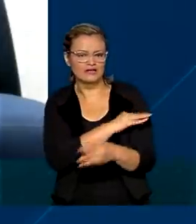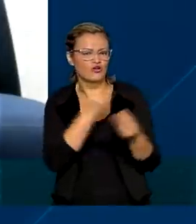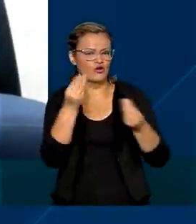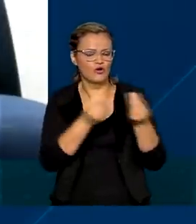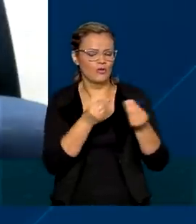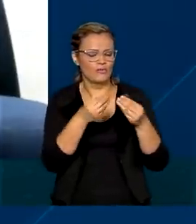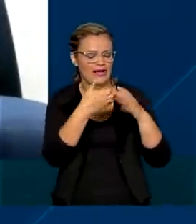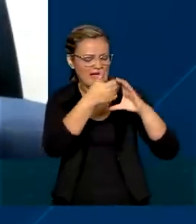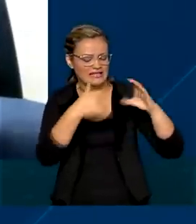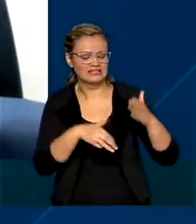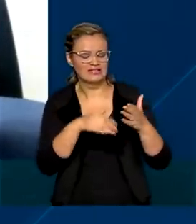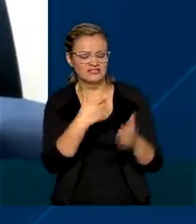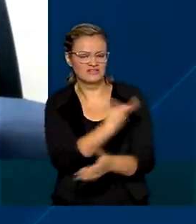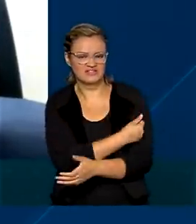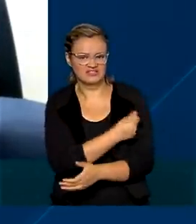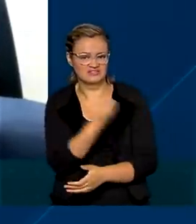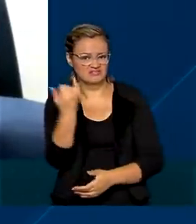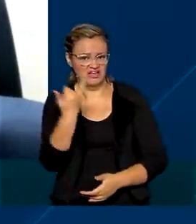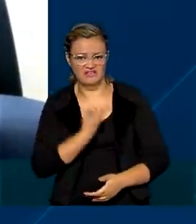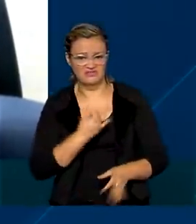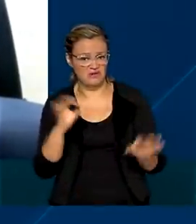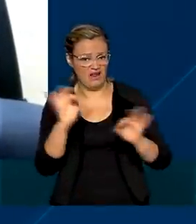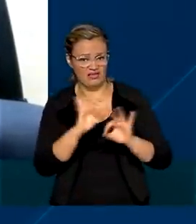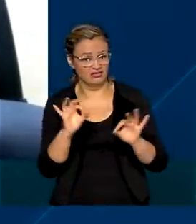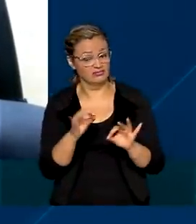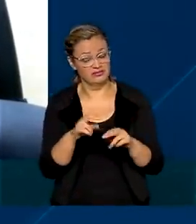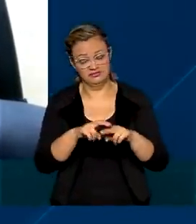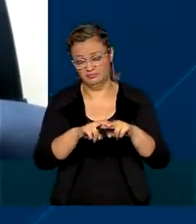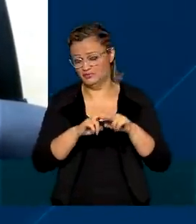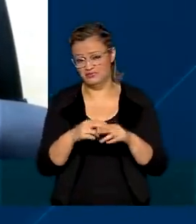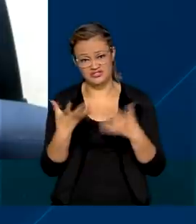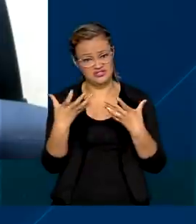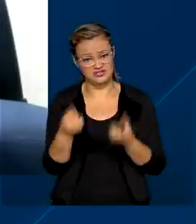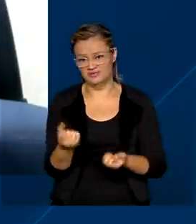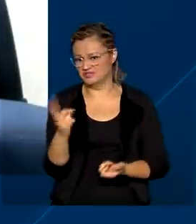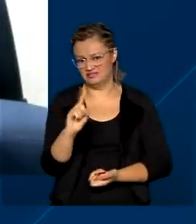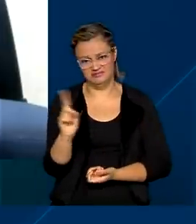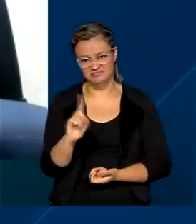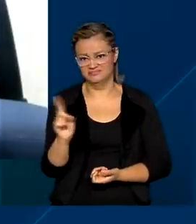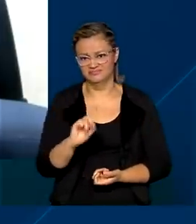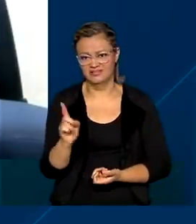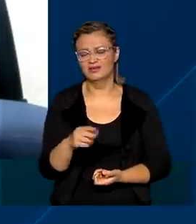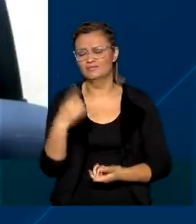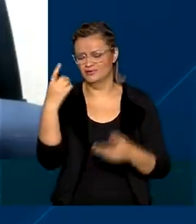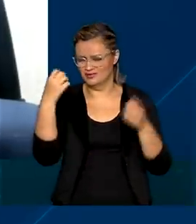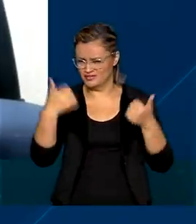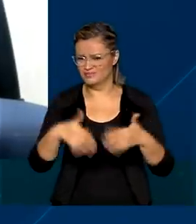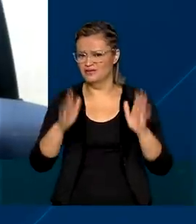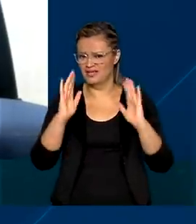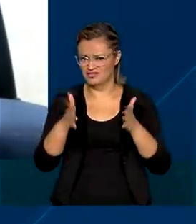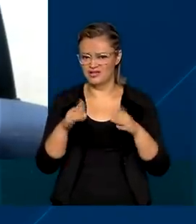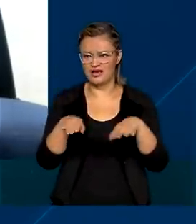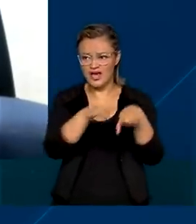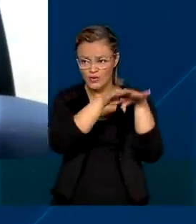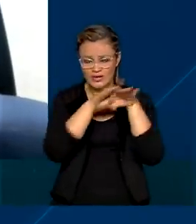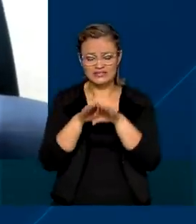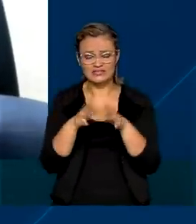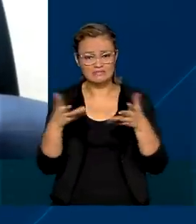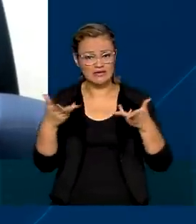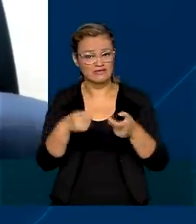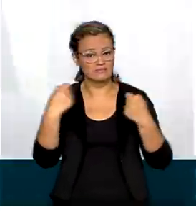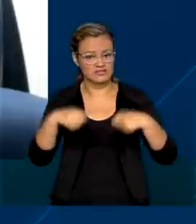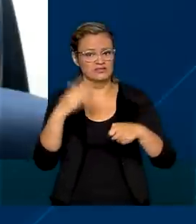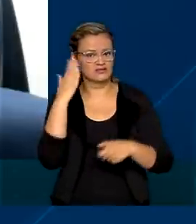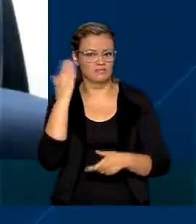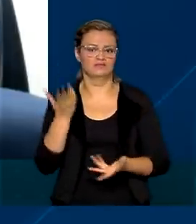a partir da ausência, não nos permite realizar aquele trabalho que já destaquei e reiterei de qualidade e eficácia e segurança